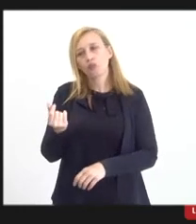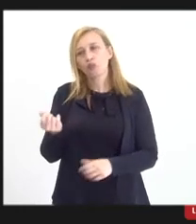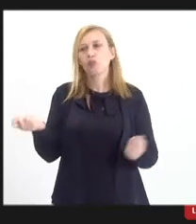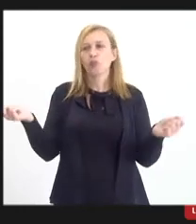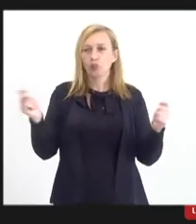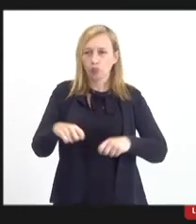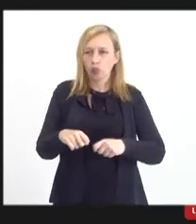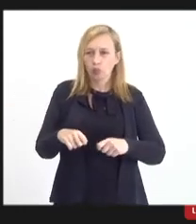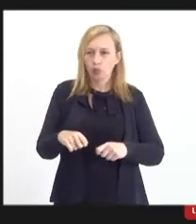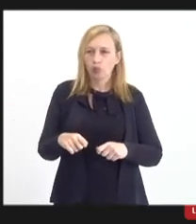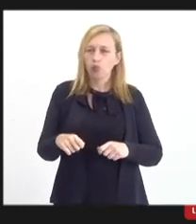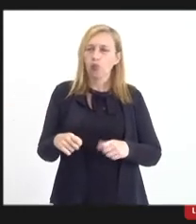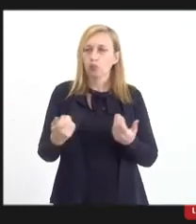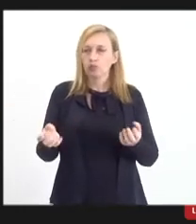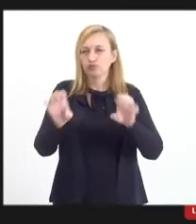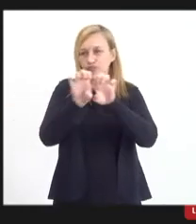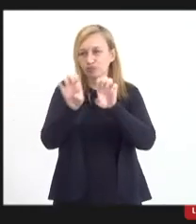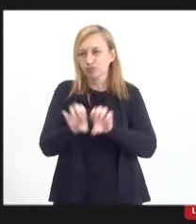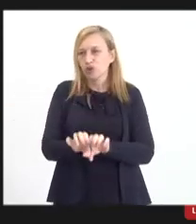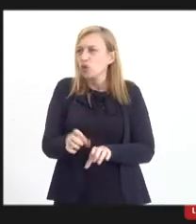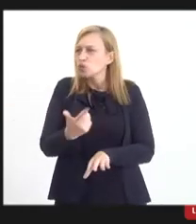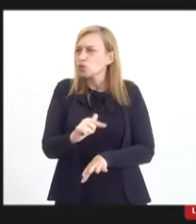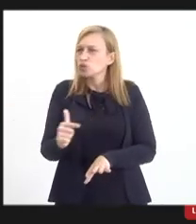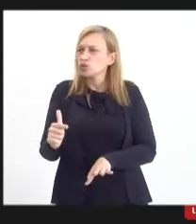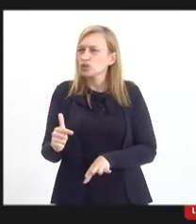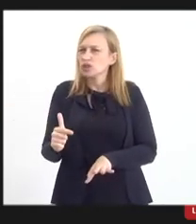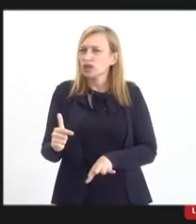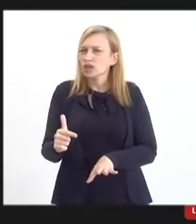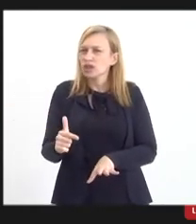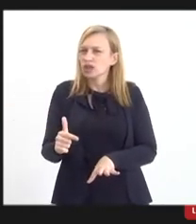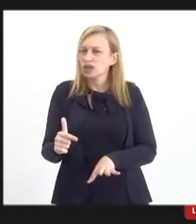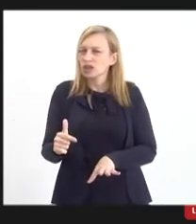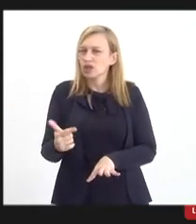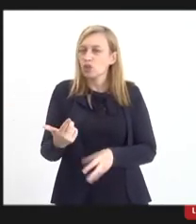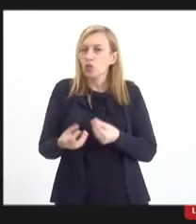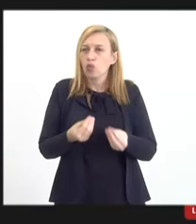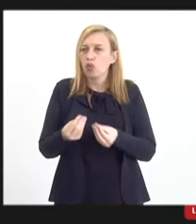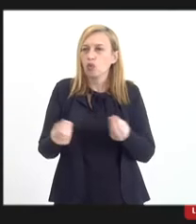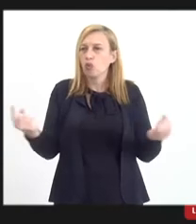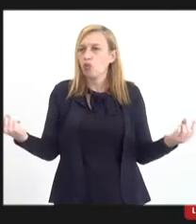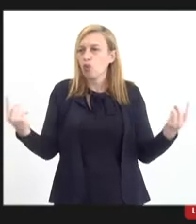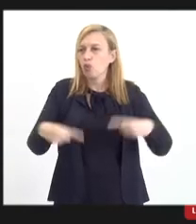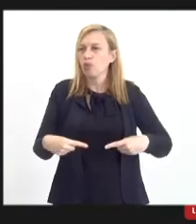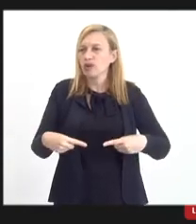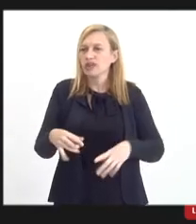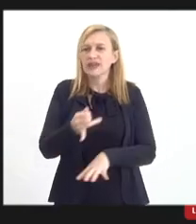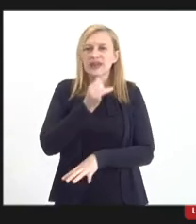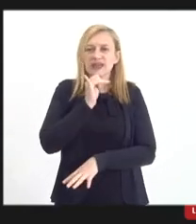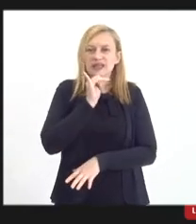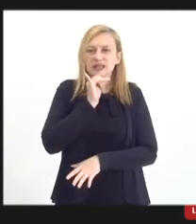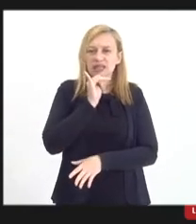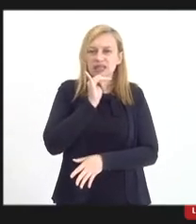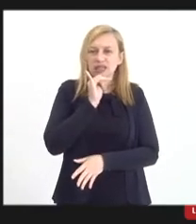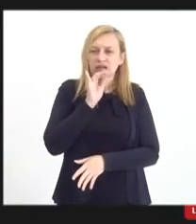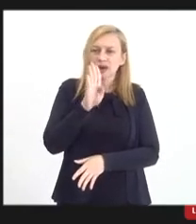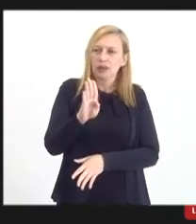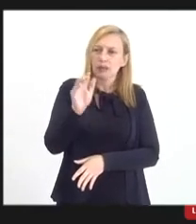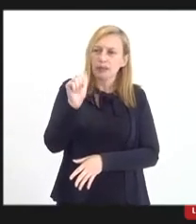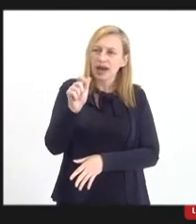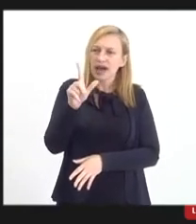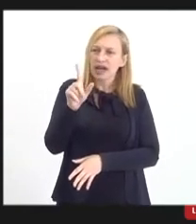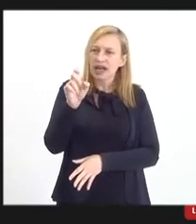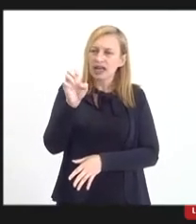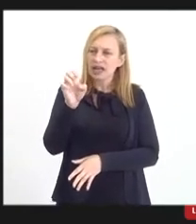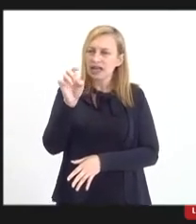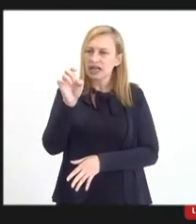porque eu conheço bem a estrutura, ele não tem nunca chance de competir por exemplo de fornecer um turco de balieira para embarcações que estão